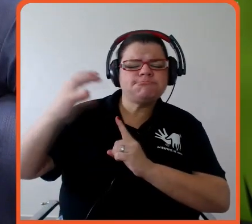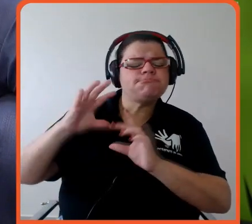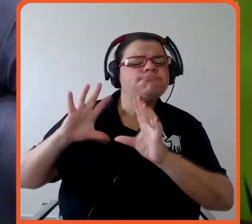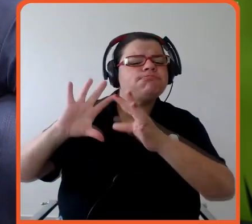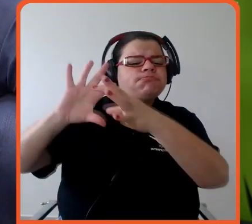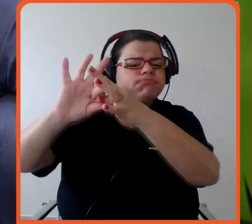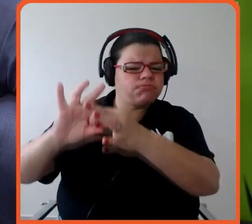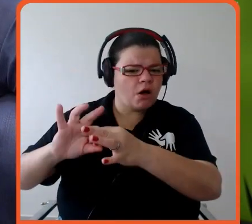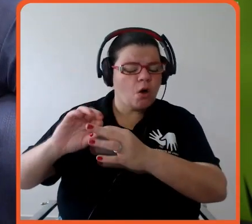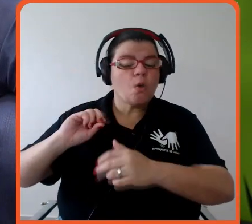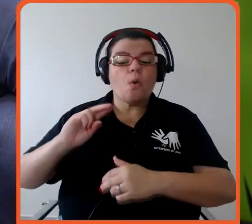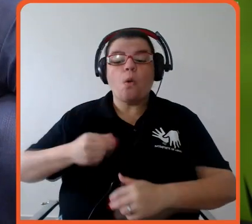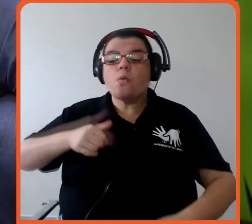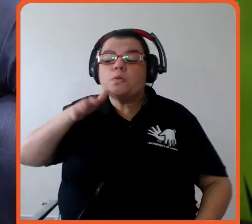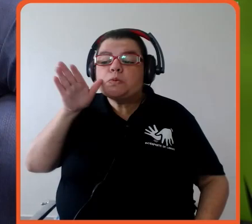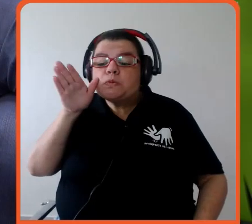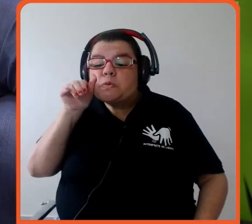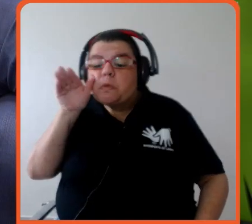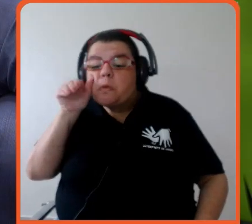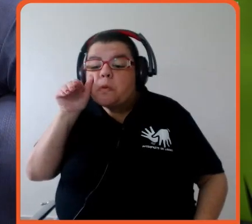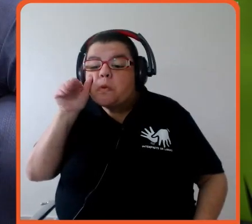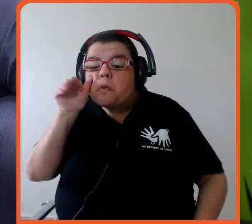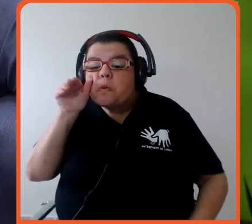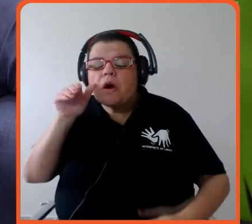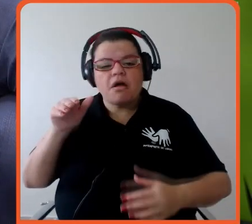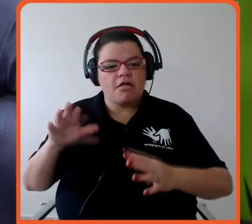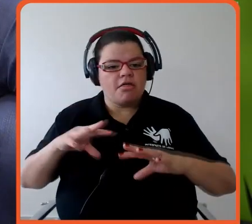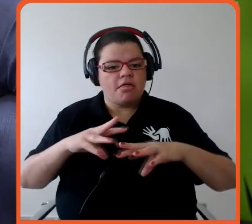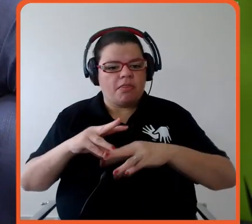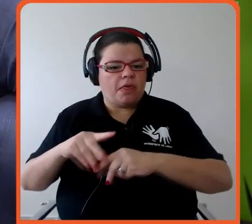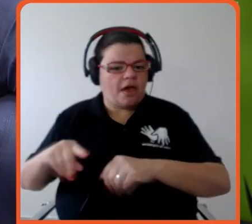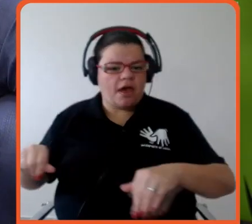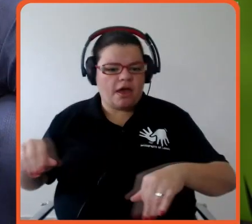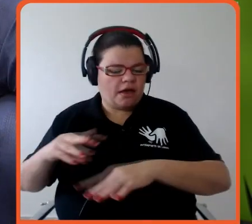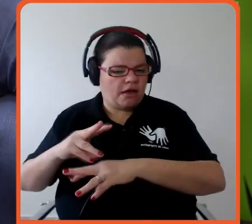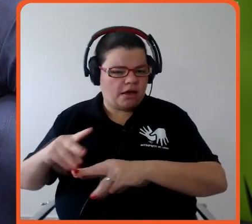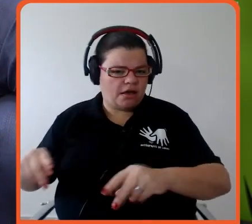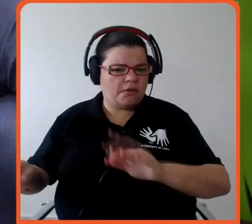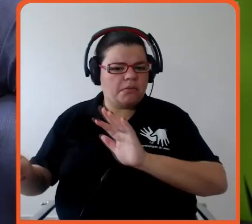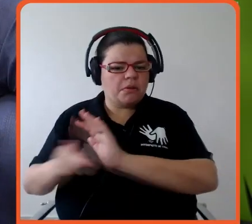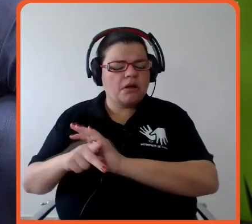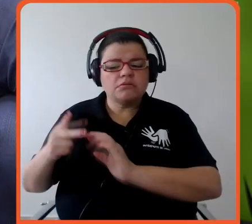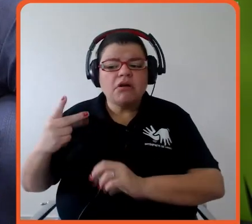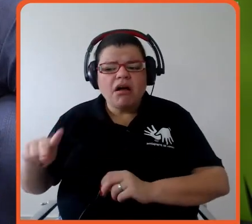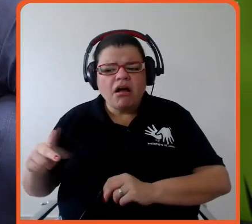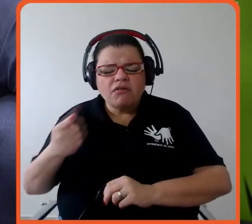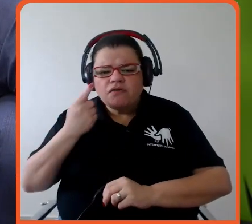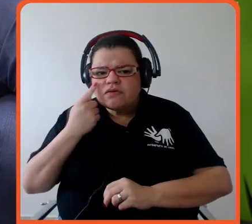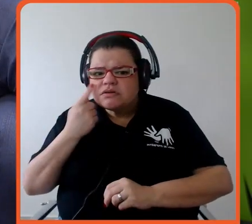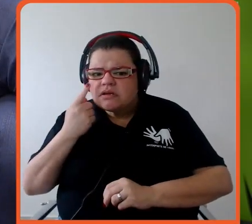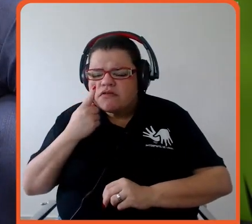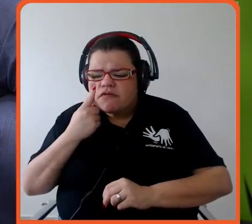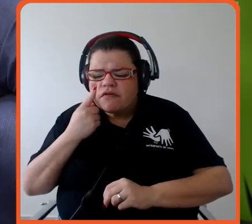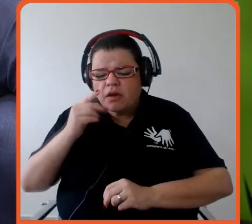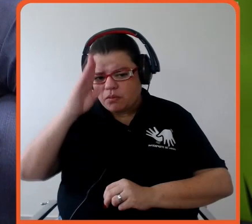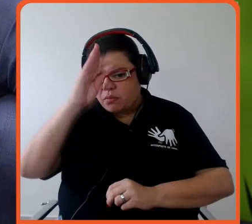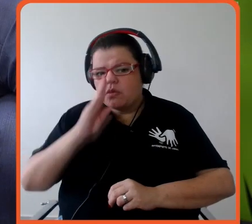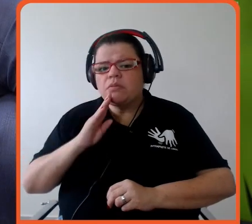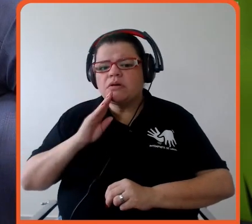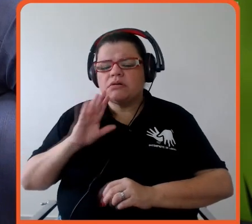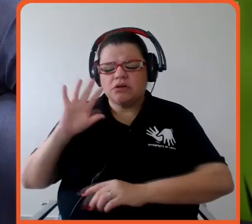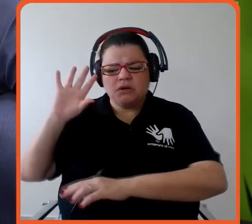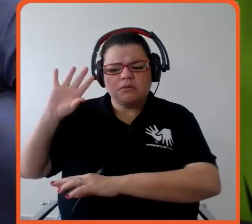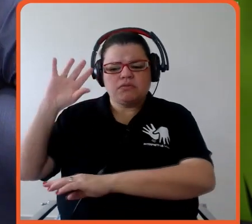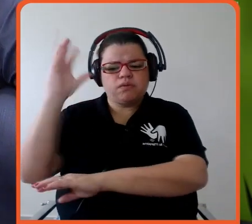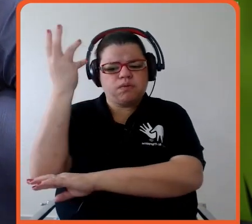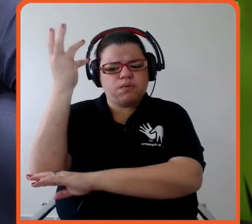de terra? Se você pega terras devolutas, terras públicas não destinadas no Brasil, grande parte do desmatamento se dá nelas